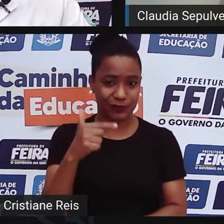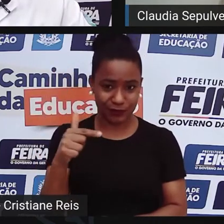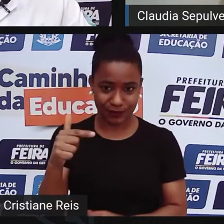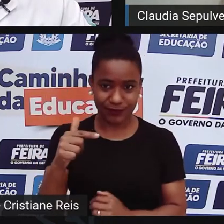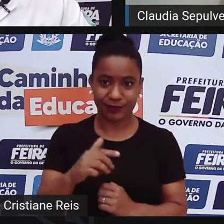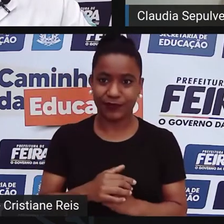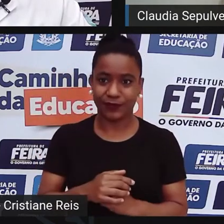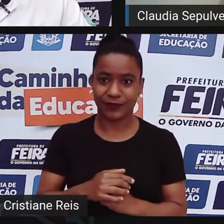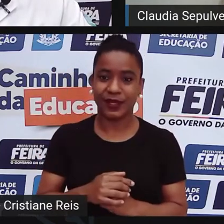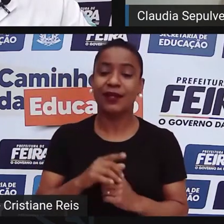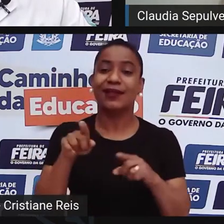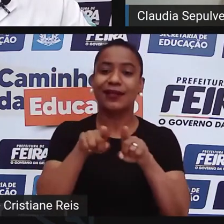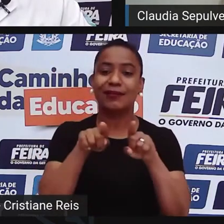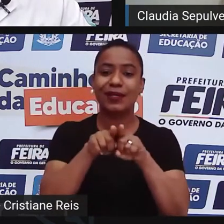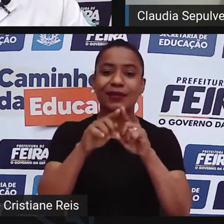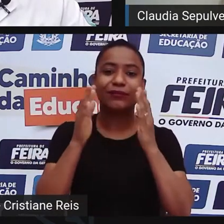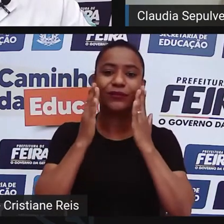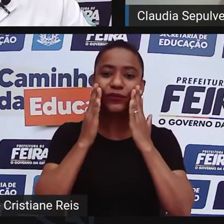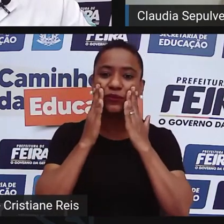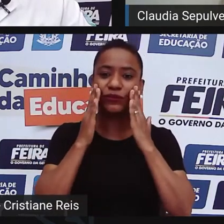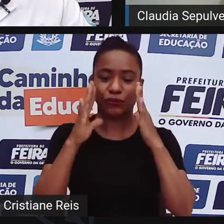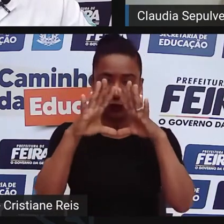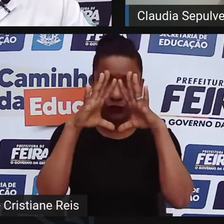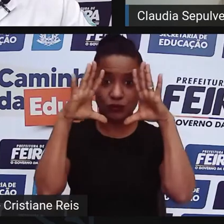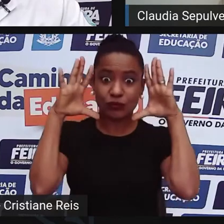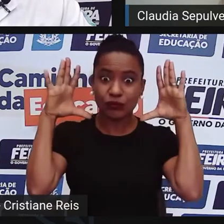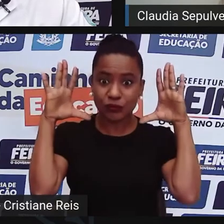medida facial, o prognatismo, quer dizer,